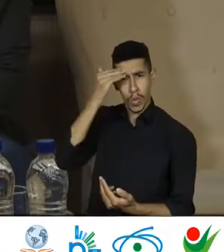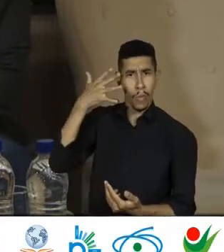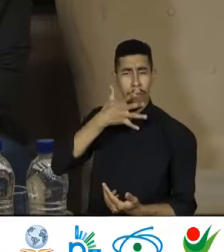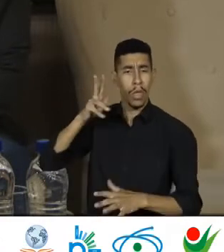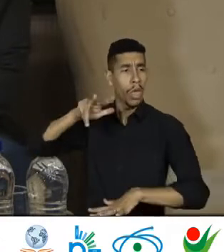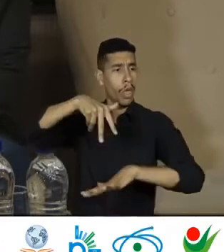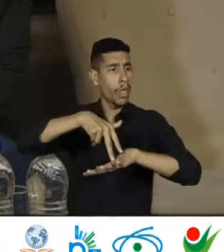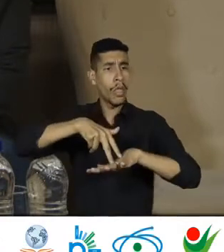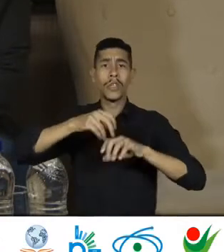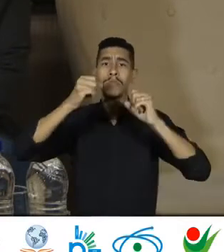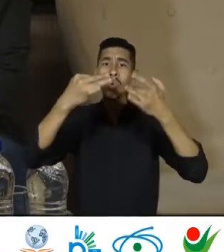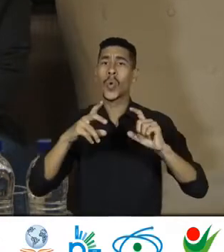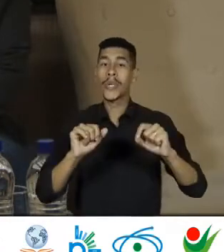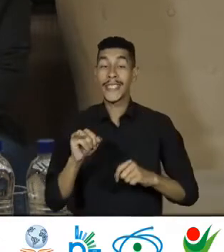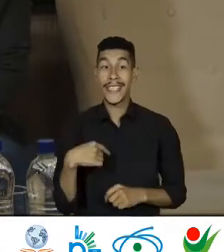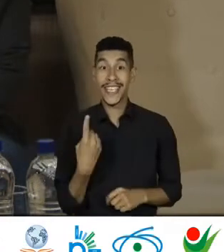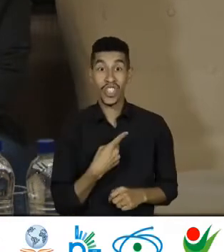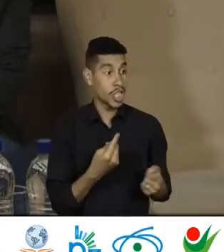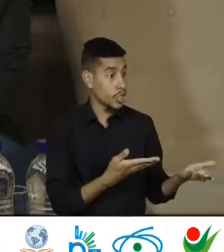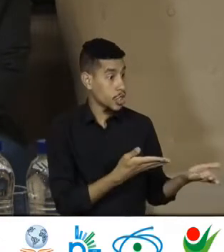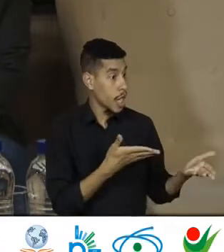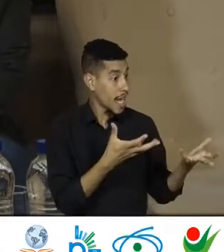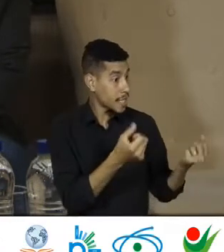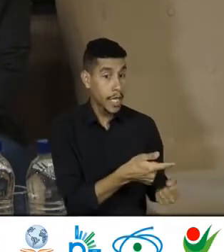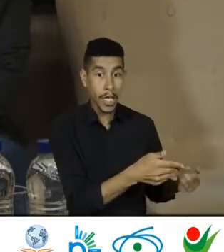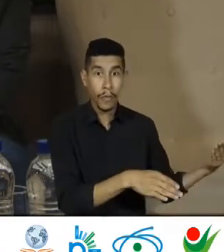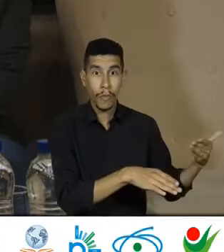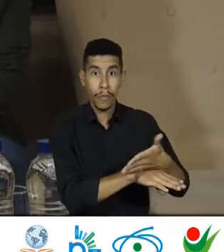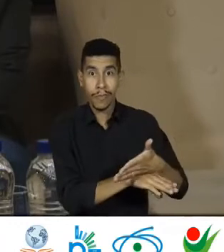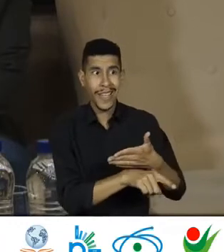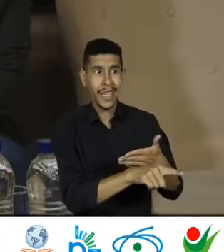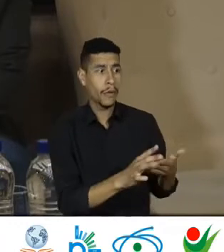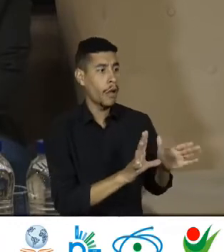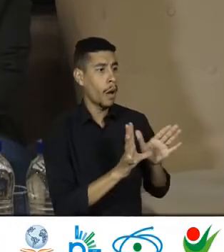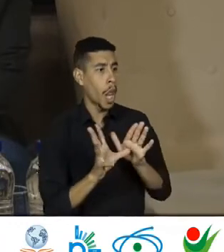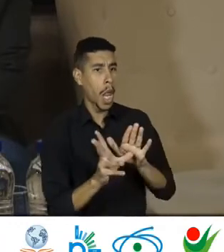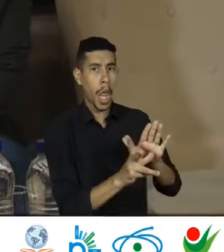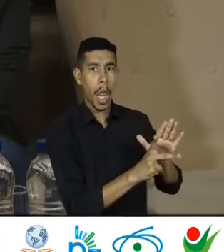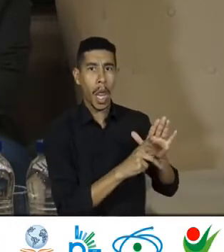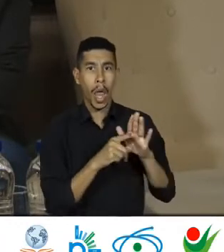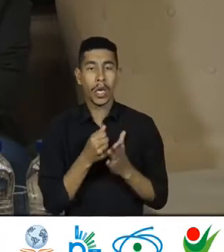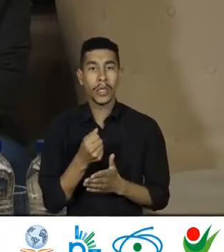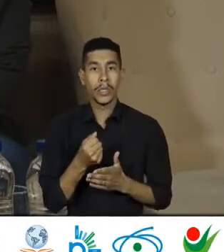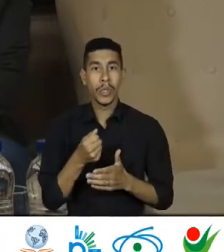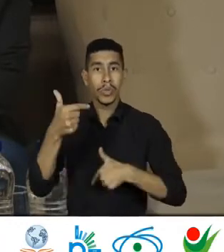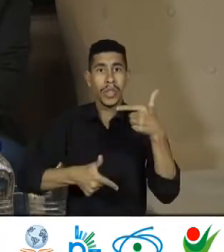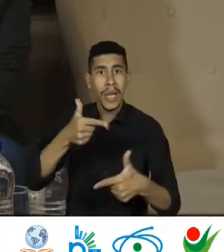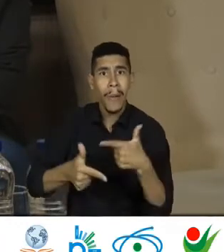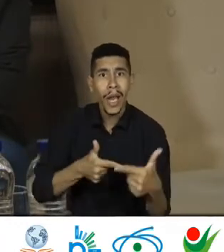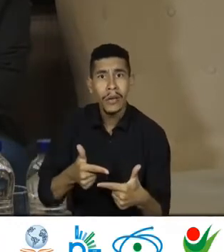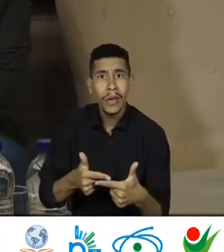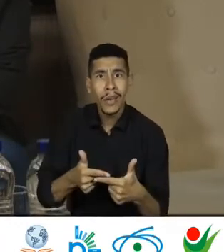disse Se nós os deixarmos entrar Eles roubarão nosso pão de cada dia Ele estava falando de